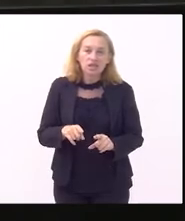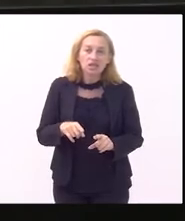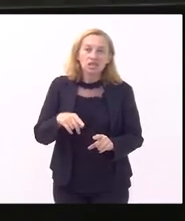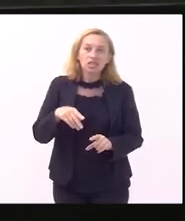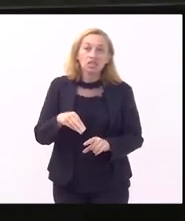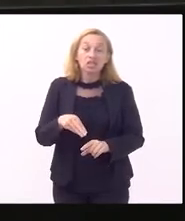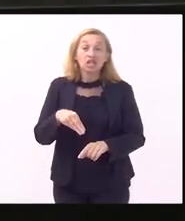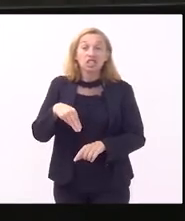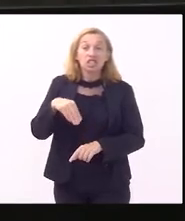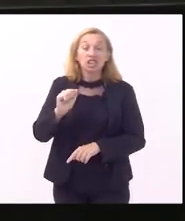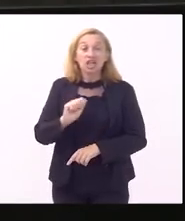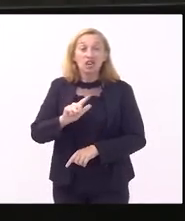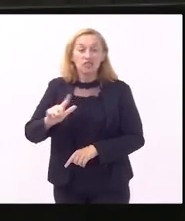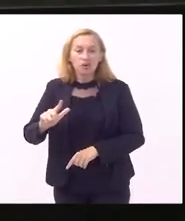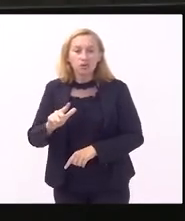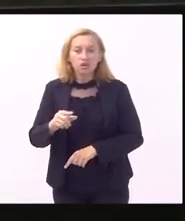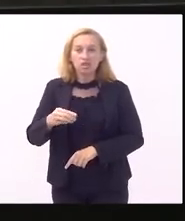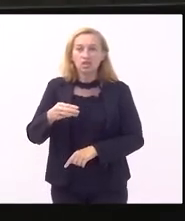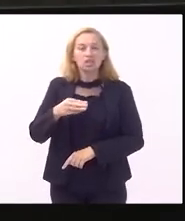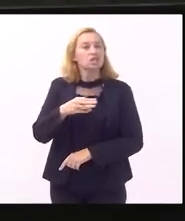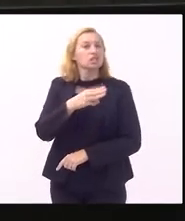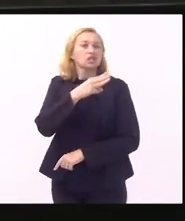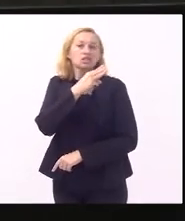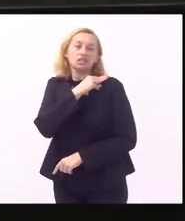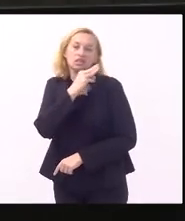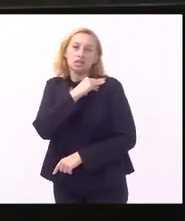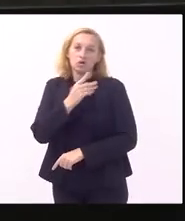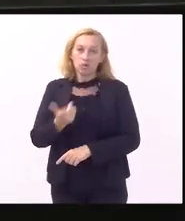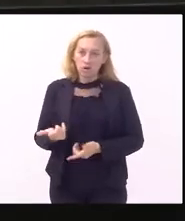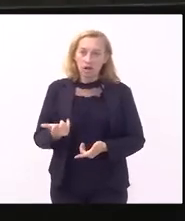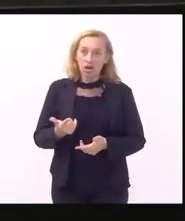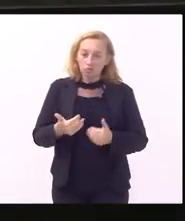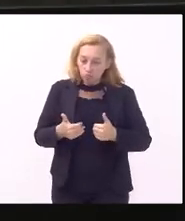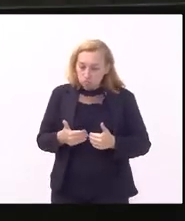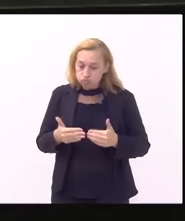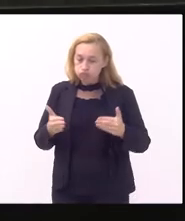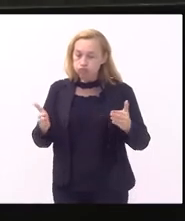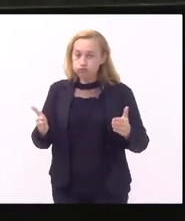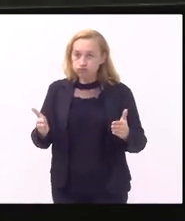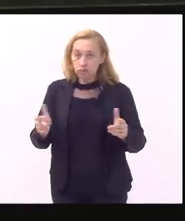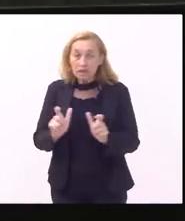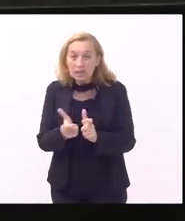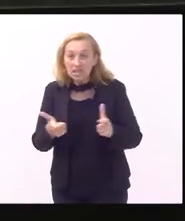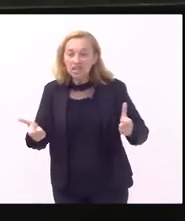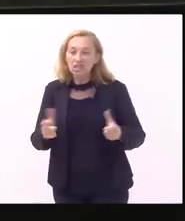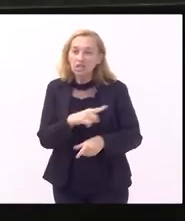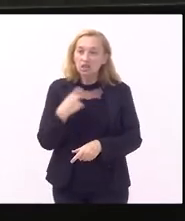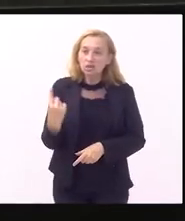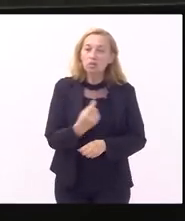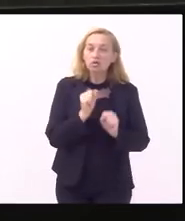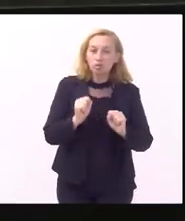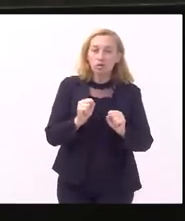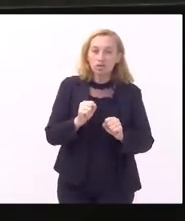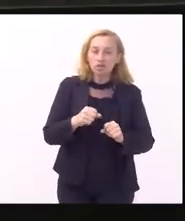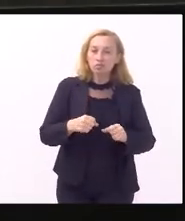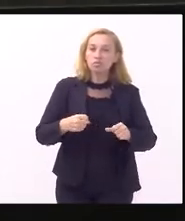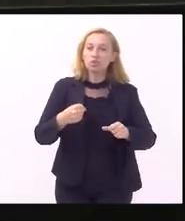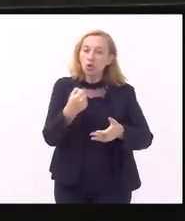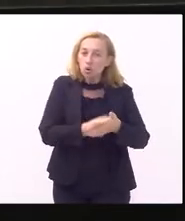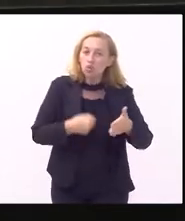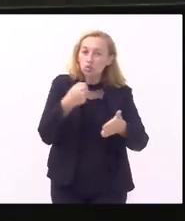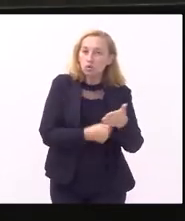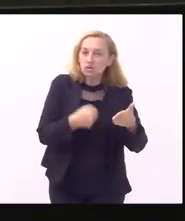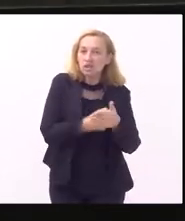para a Polícia Penal e com esse nível de terceiro grau abre uma brecha tremenda para que nós venhamos brigar por igualdade